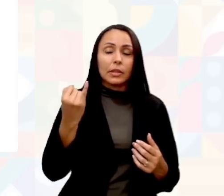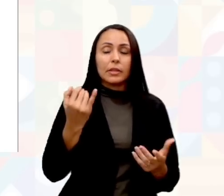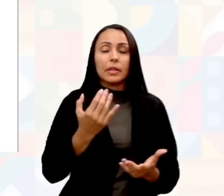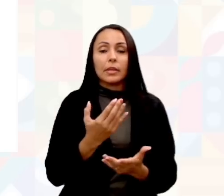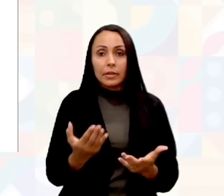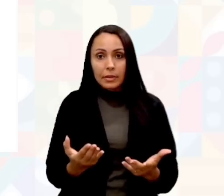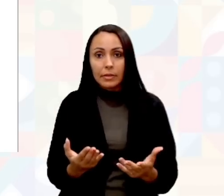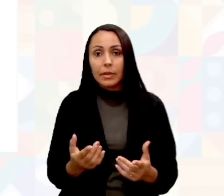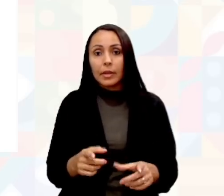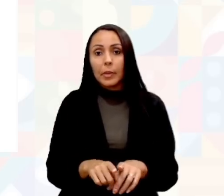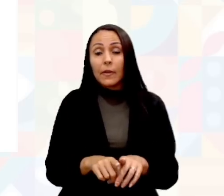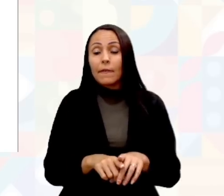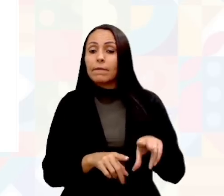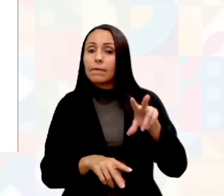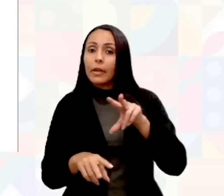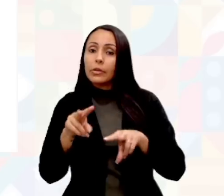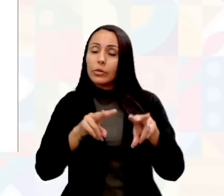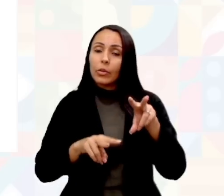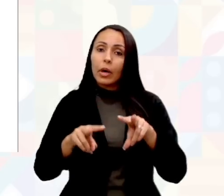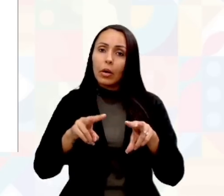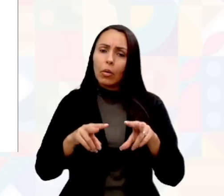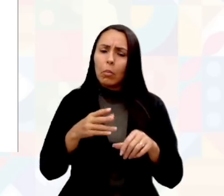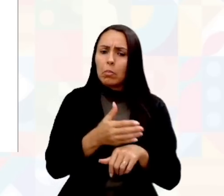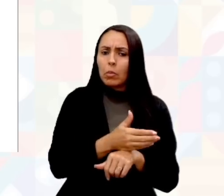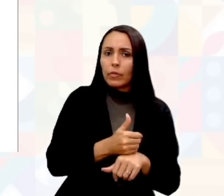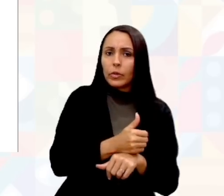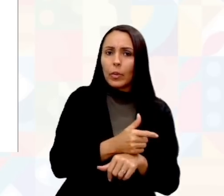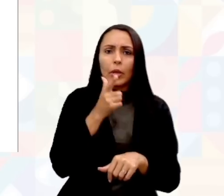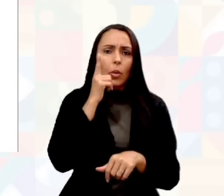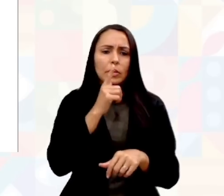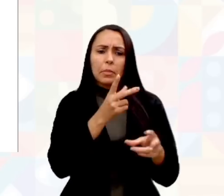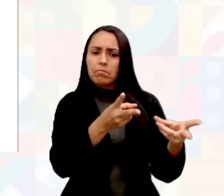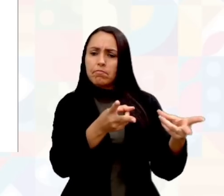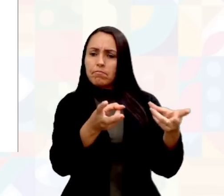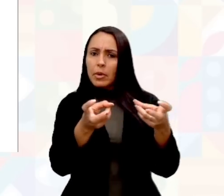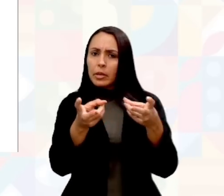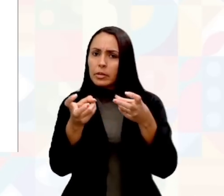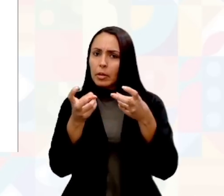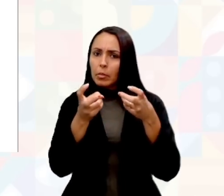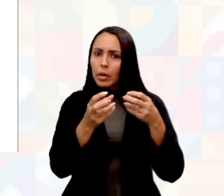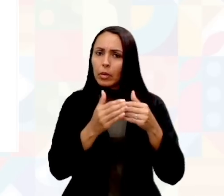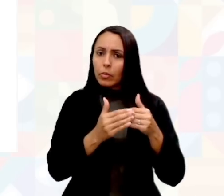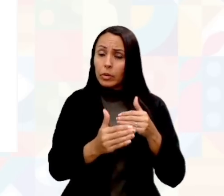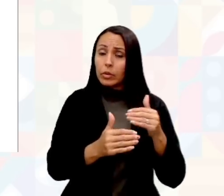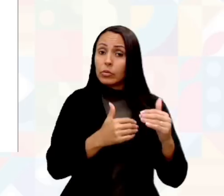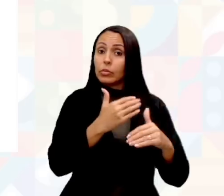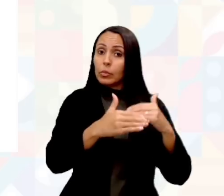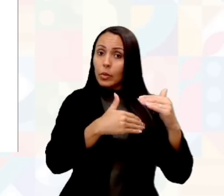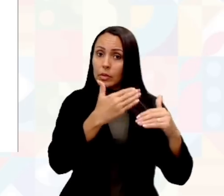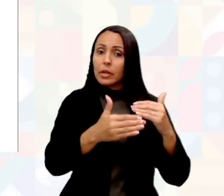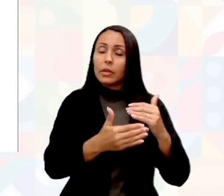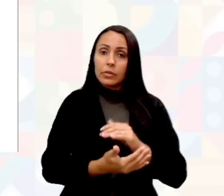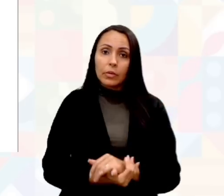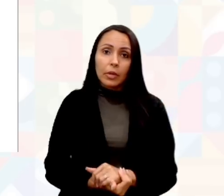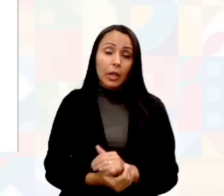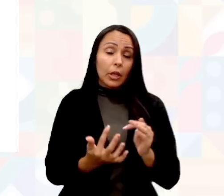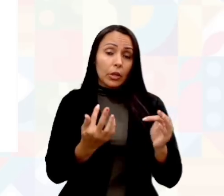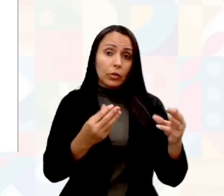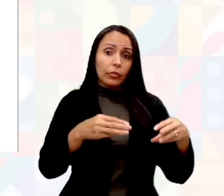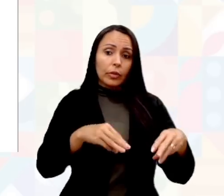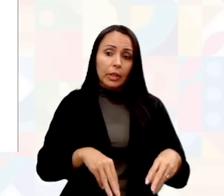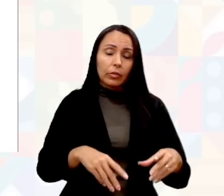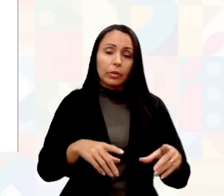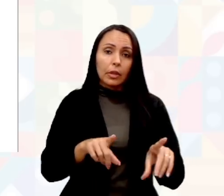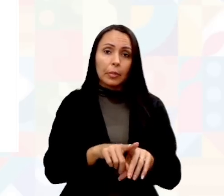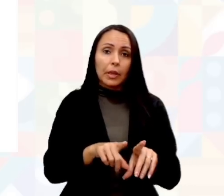também, de forma visual, o profissional consegue identificar o início do processo da sua atividade e o final dela, e as